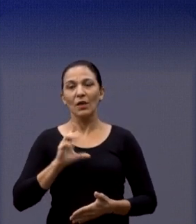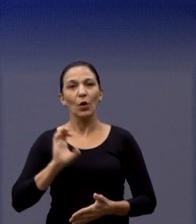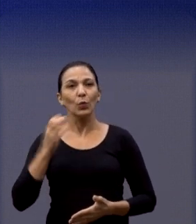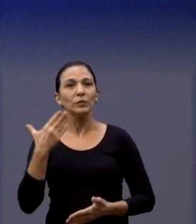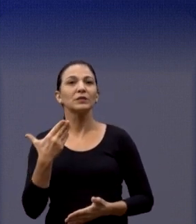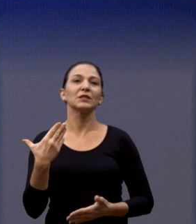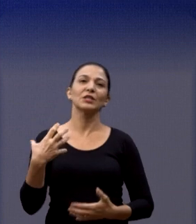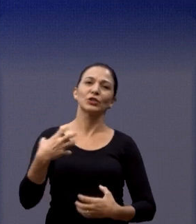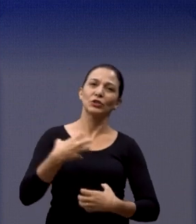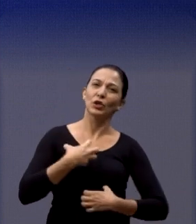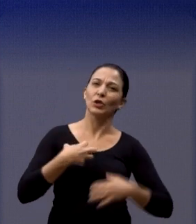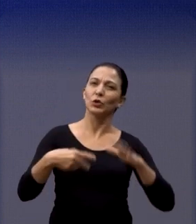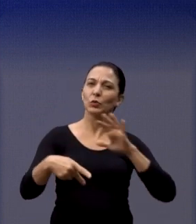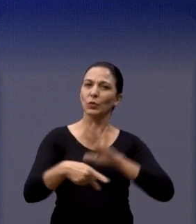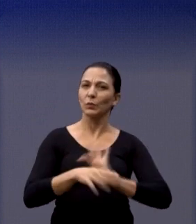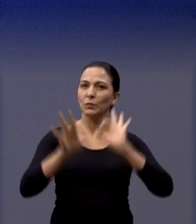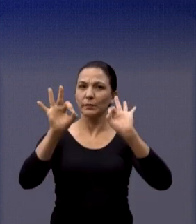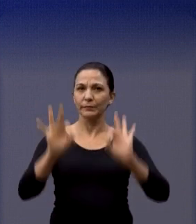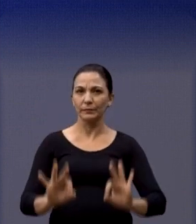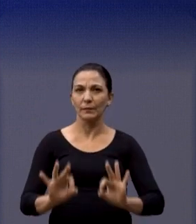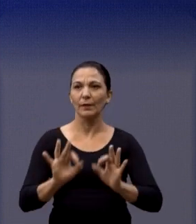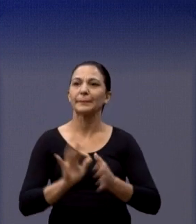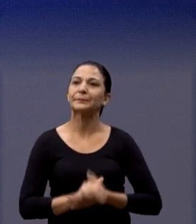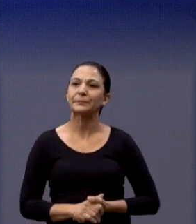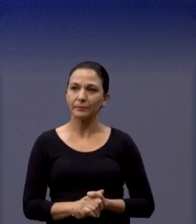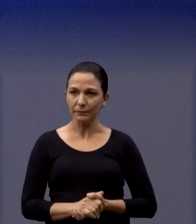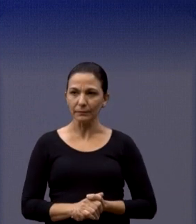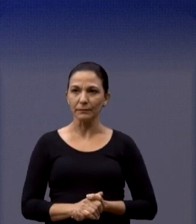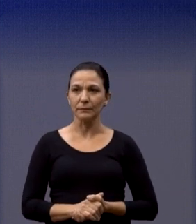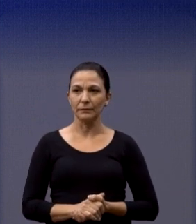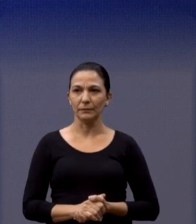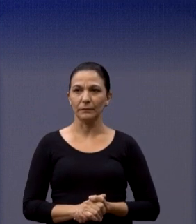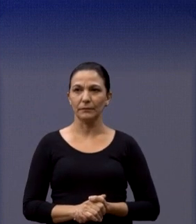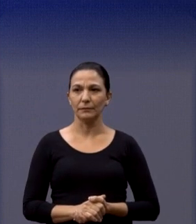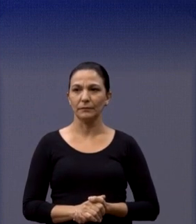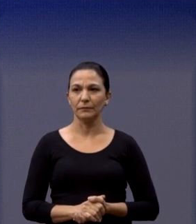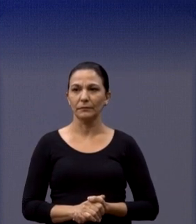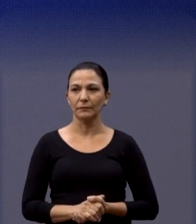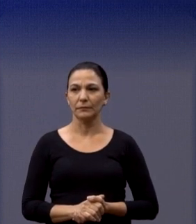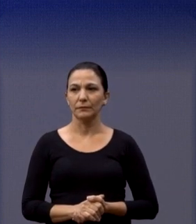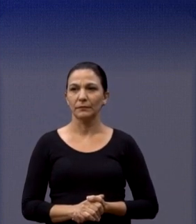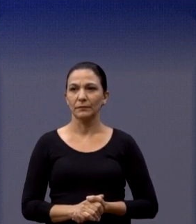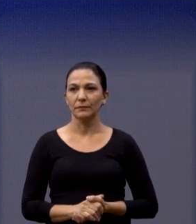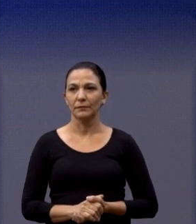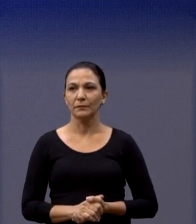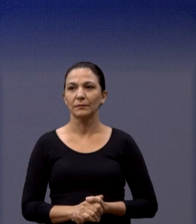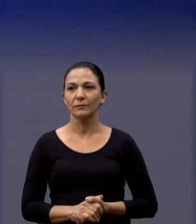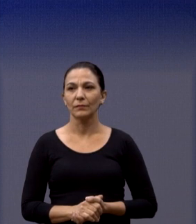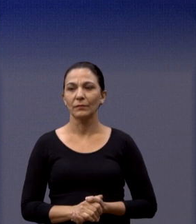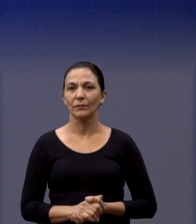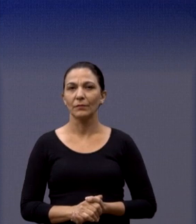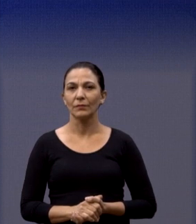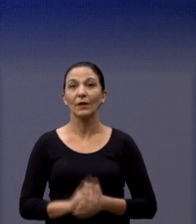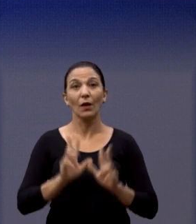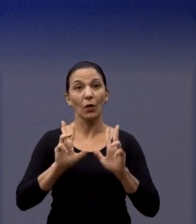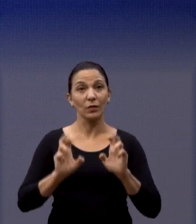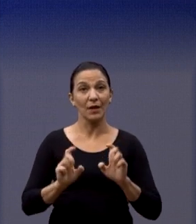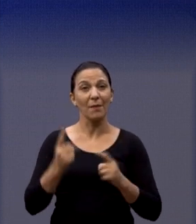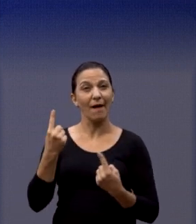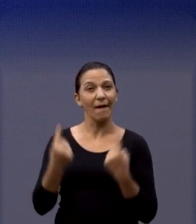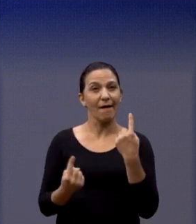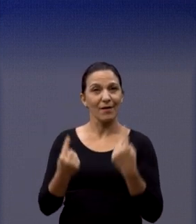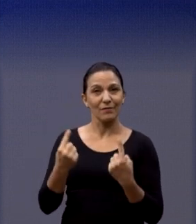acontecer dessa maneira, desse formato. Pode passar. Por fim, falar um pouco sobre o carnaval. em